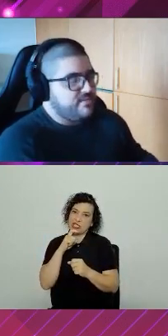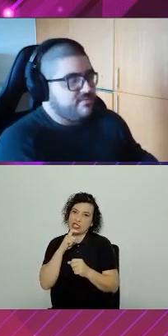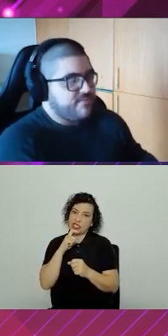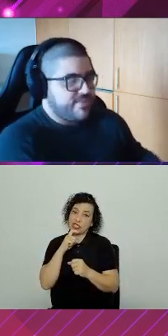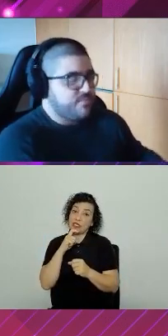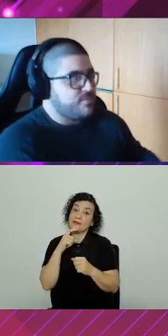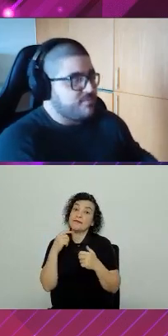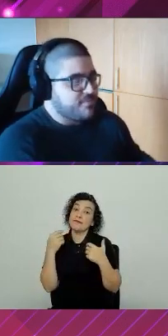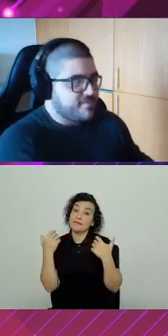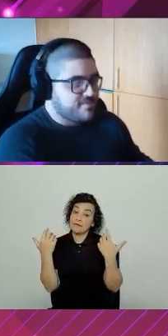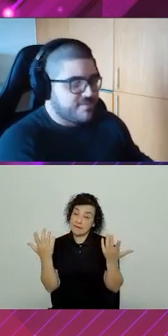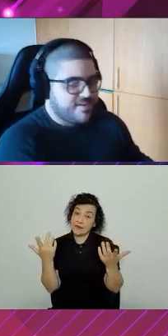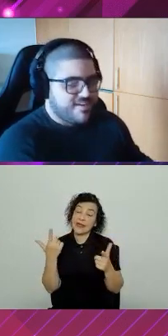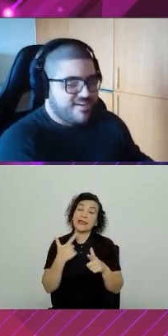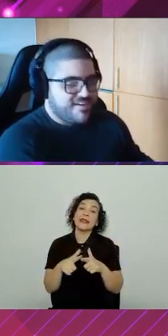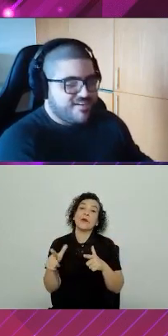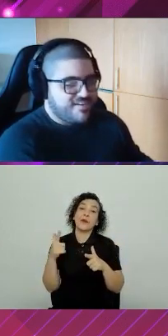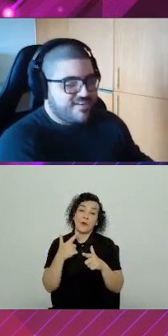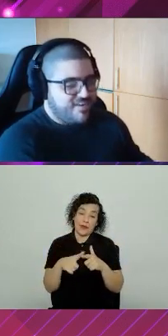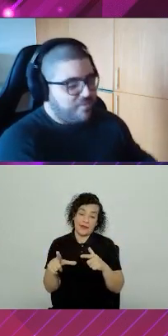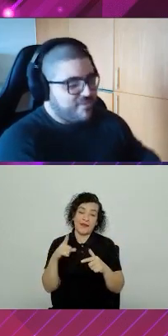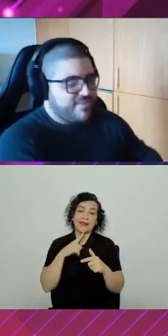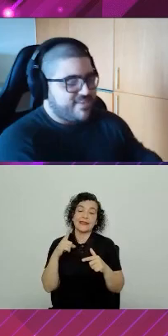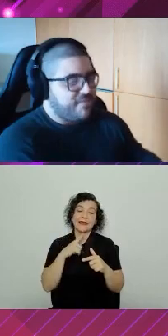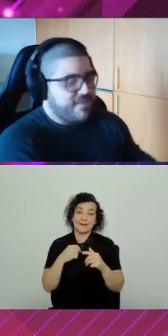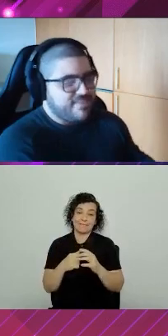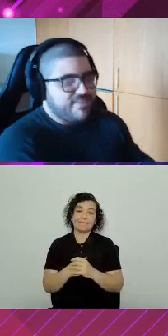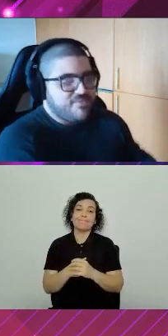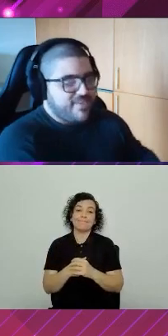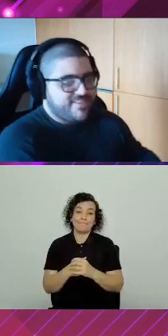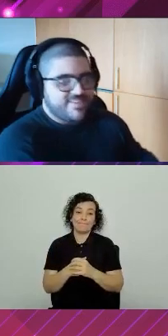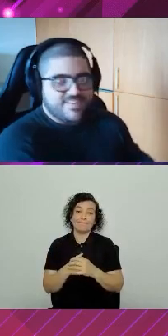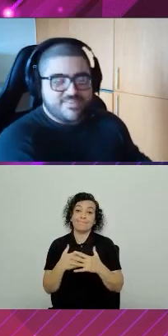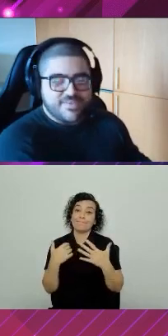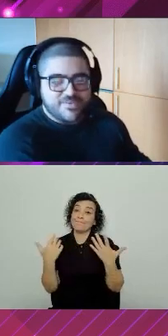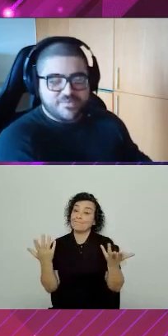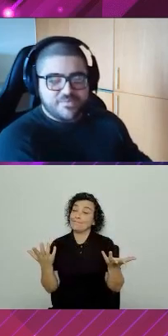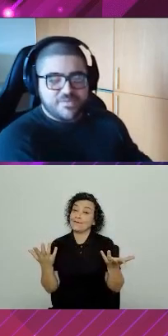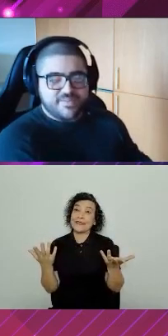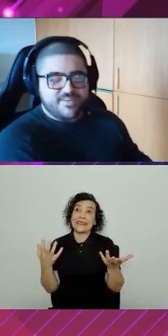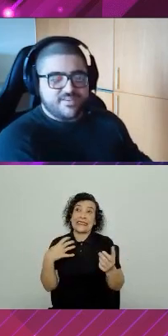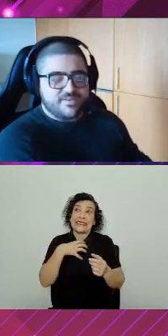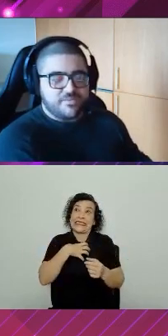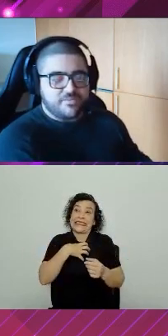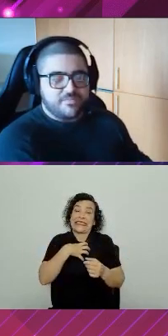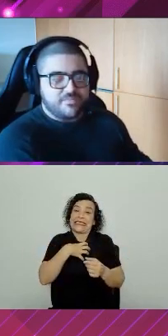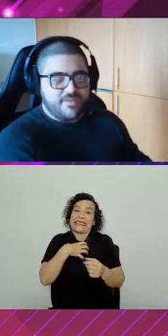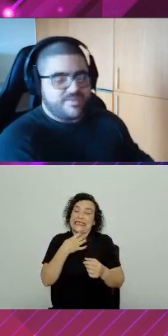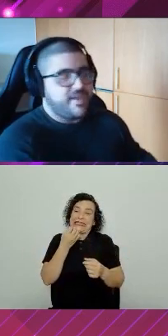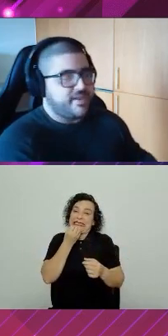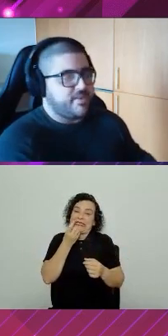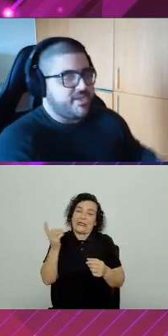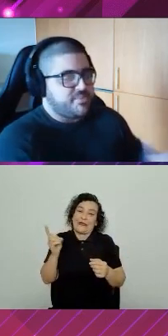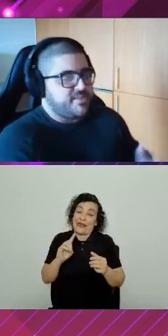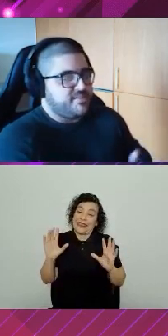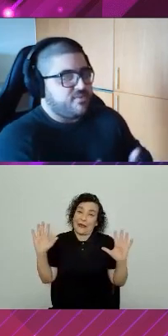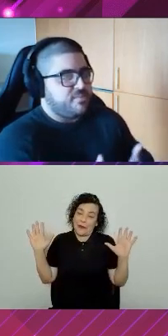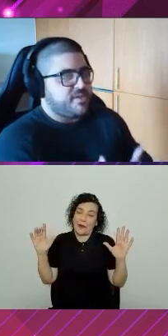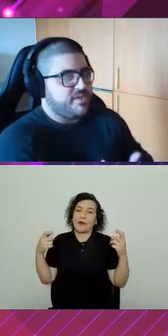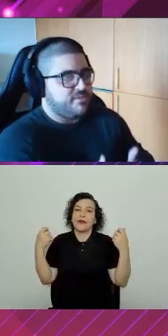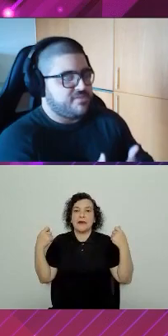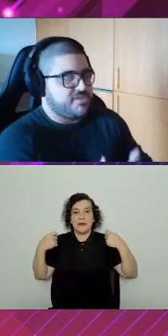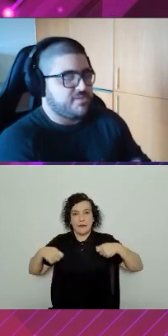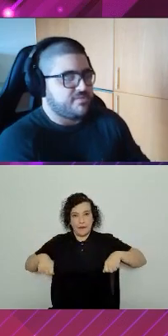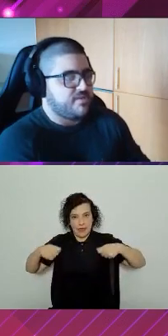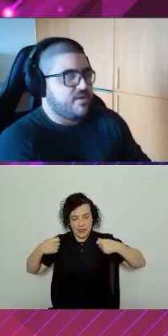Alguém vai ter um problema com isso. Alguém não vai ser satisfeito com essa regra. Então, a gente precisa